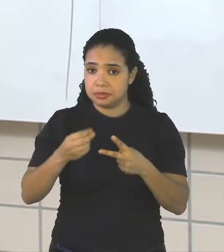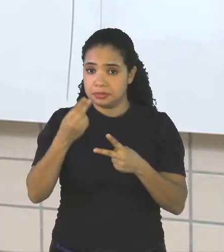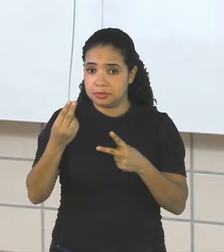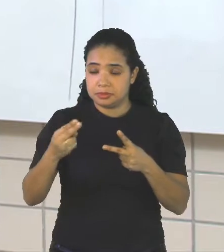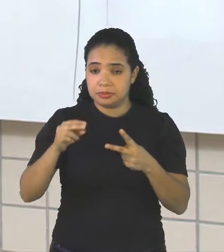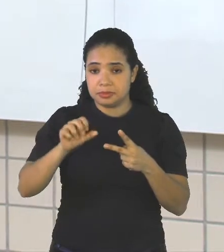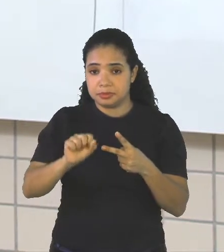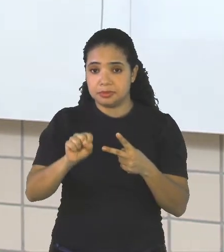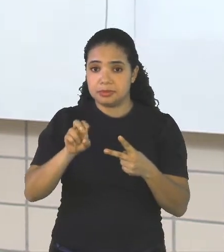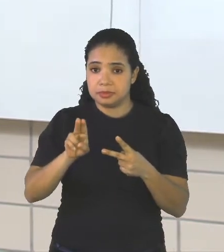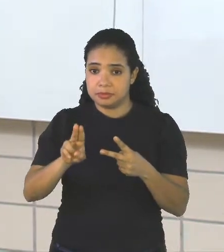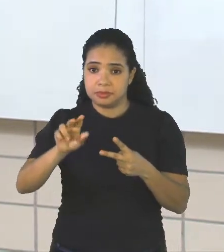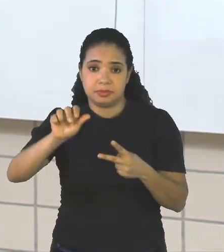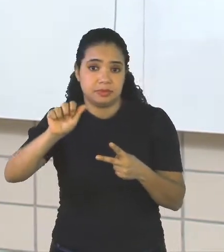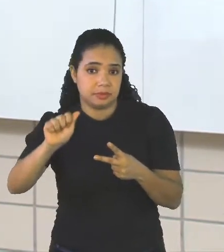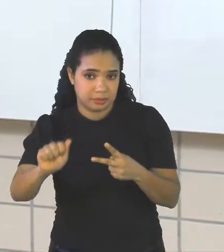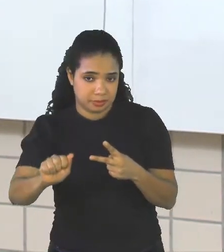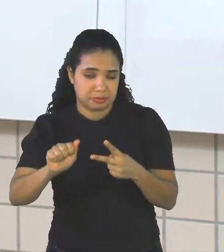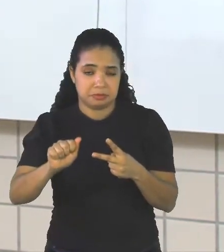Próximo então